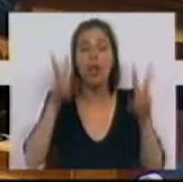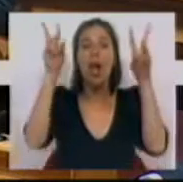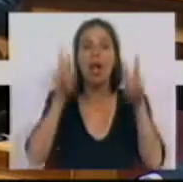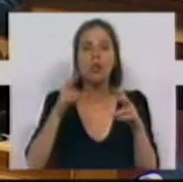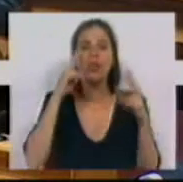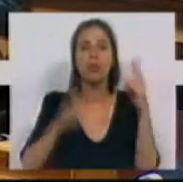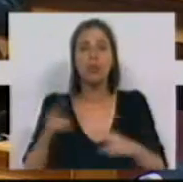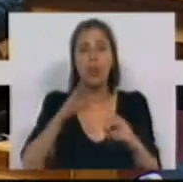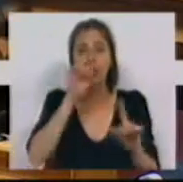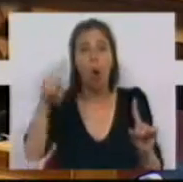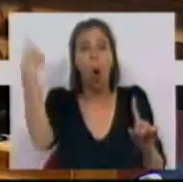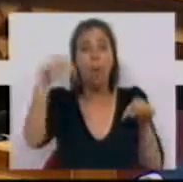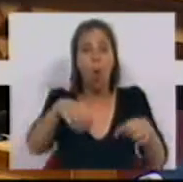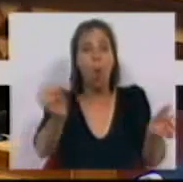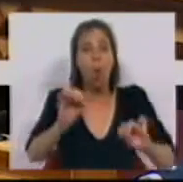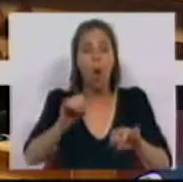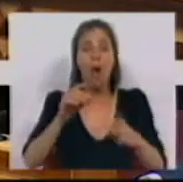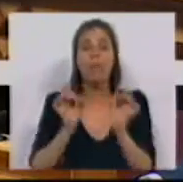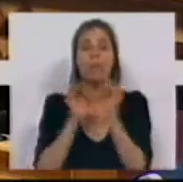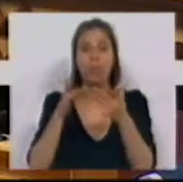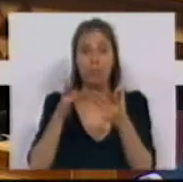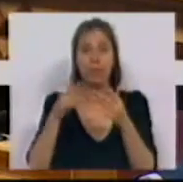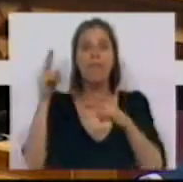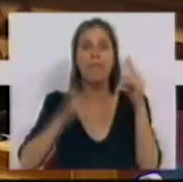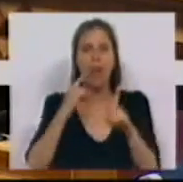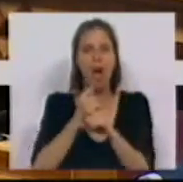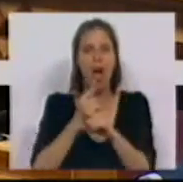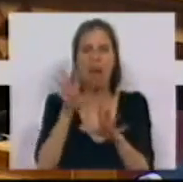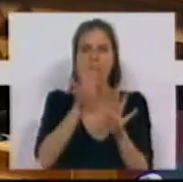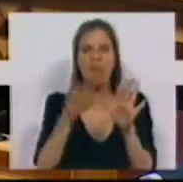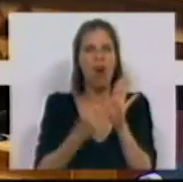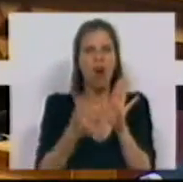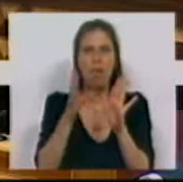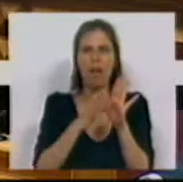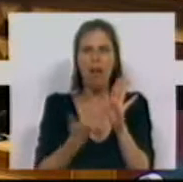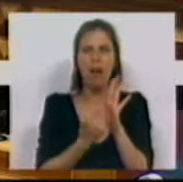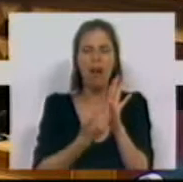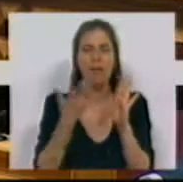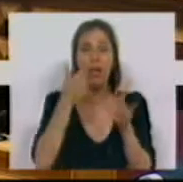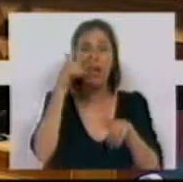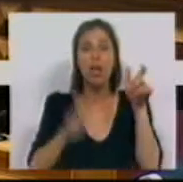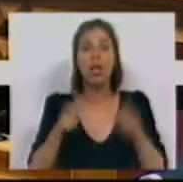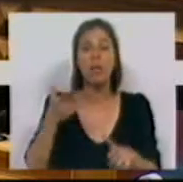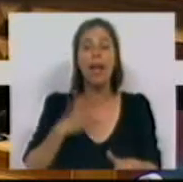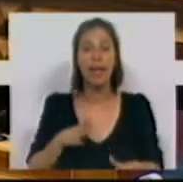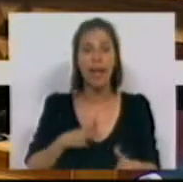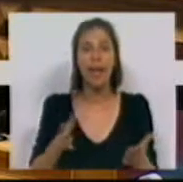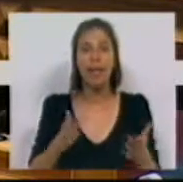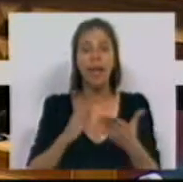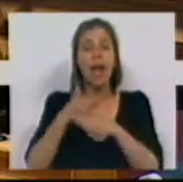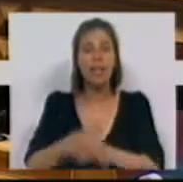dos Assuntos de Cais, se ele cá estivesse. É que o Portal das Finanças continua nesta figura. Nesta figura as pessoas querem